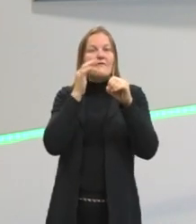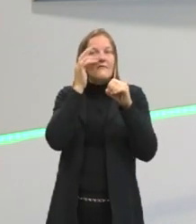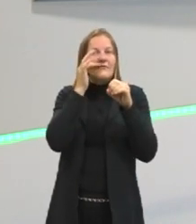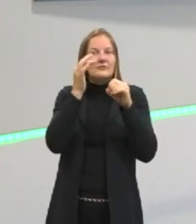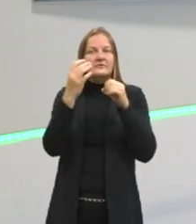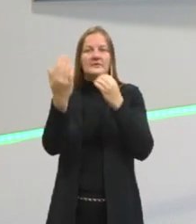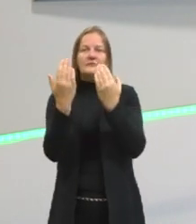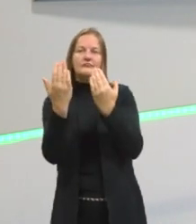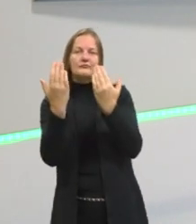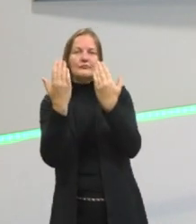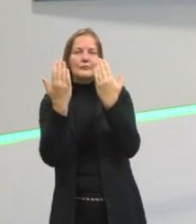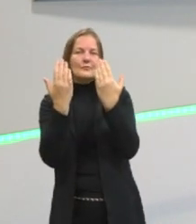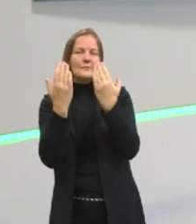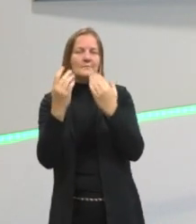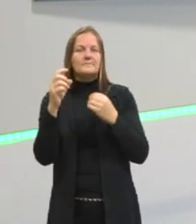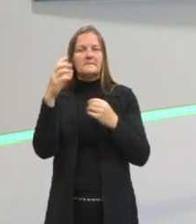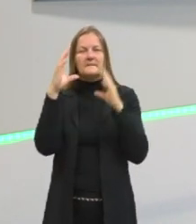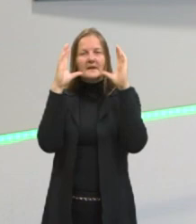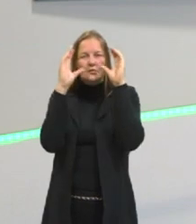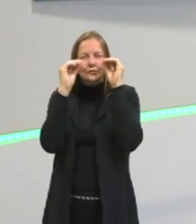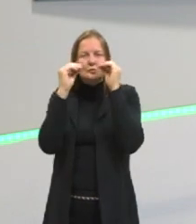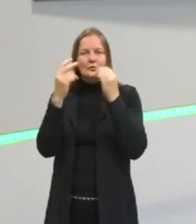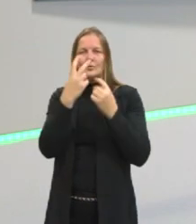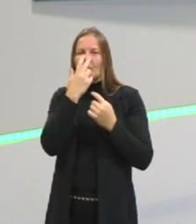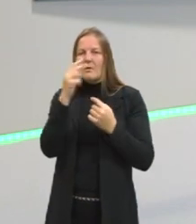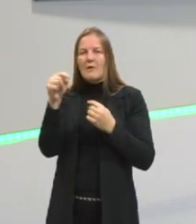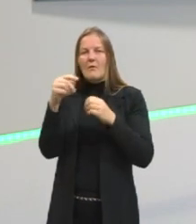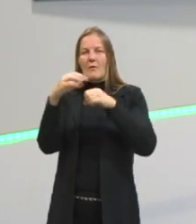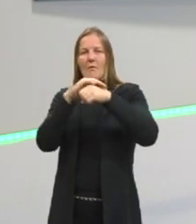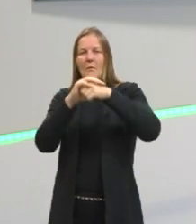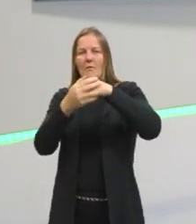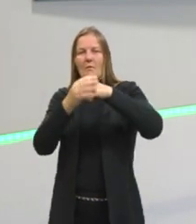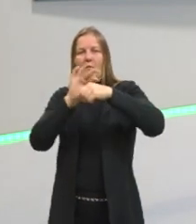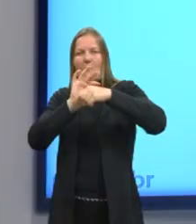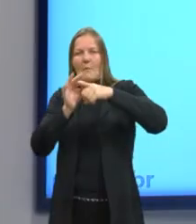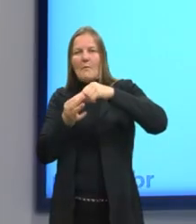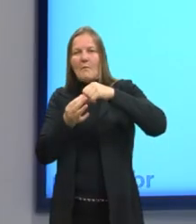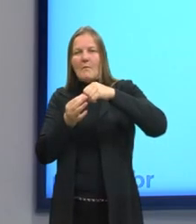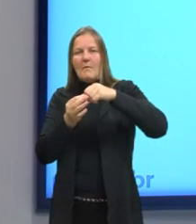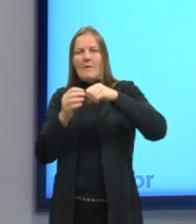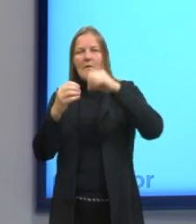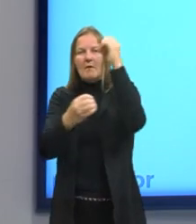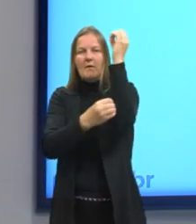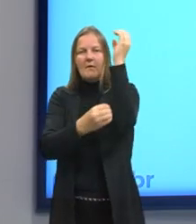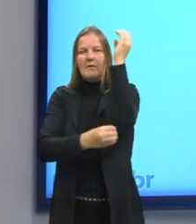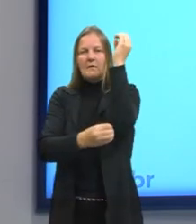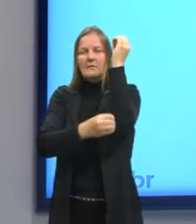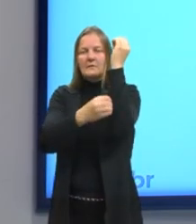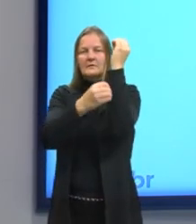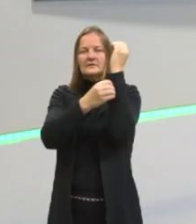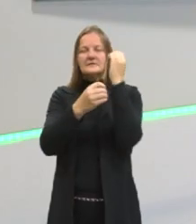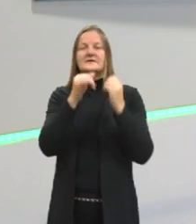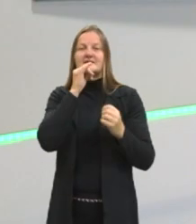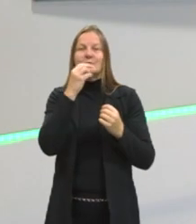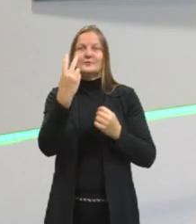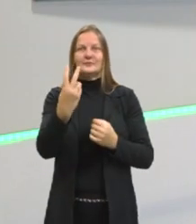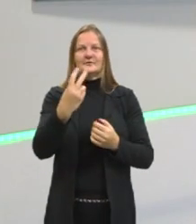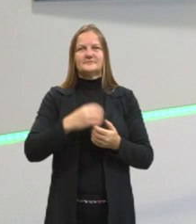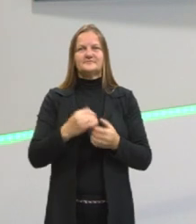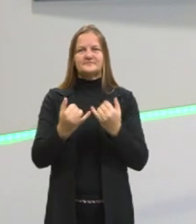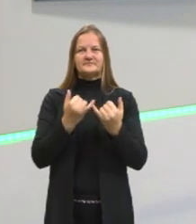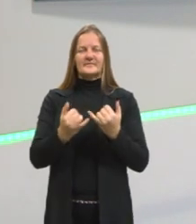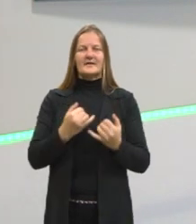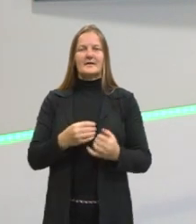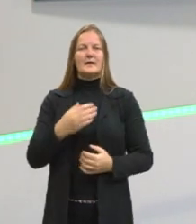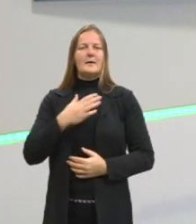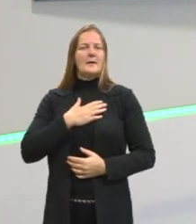tem olhos escuros como é o escuro da casca da jabuticaba. E olhem ali um outro exemplo. Meu